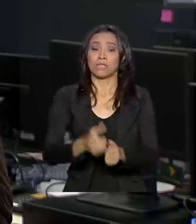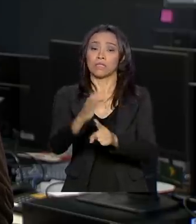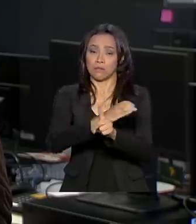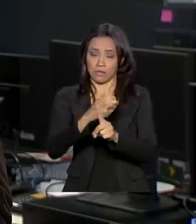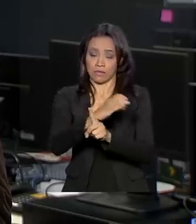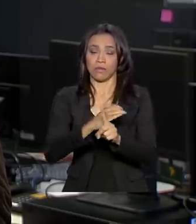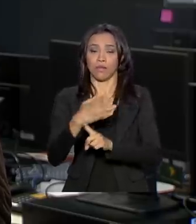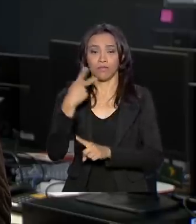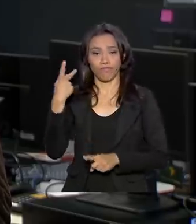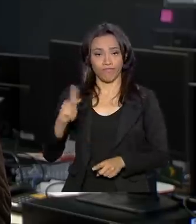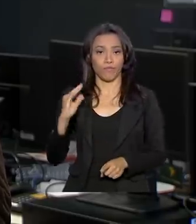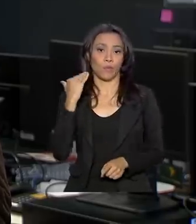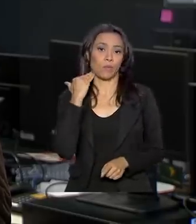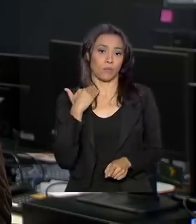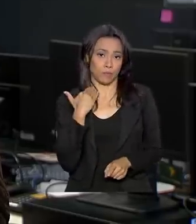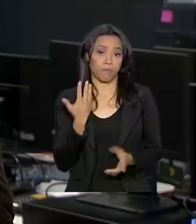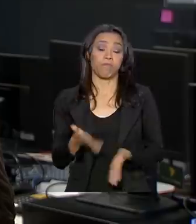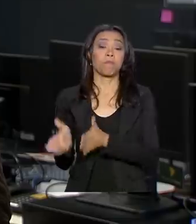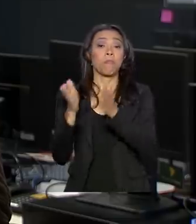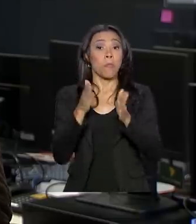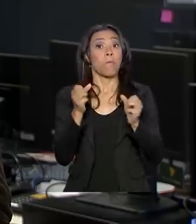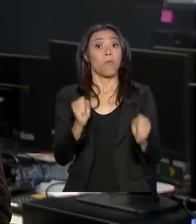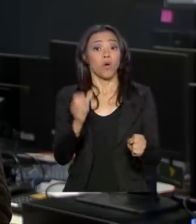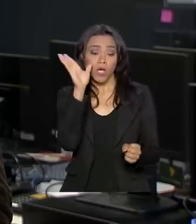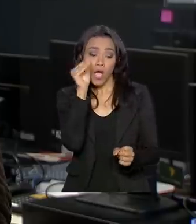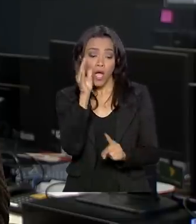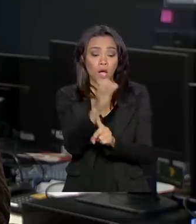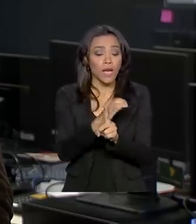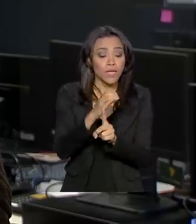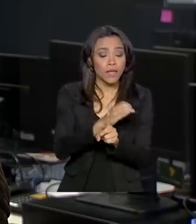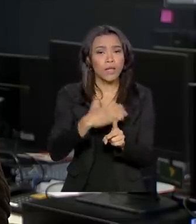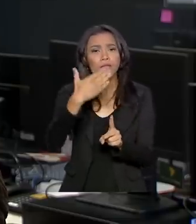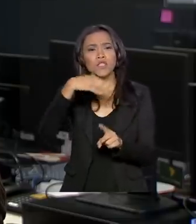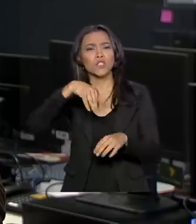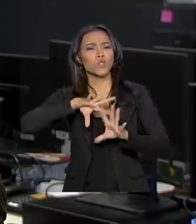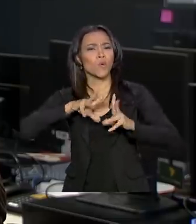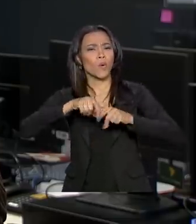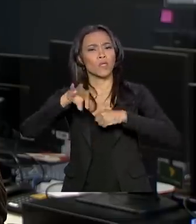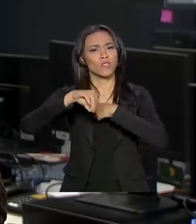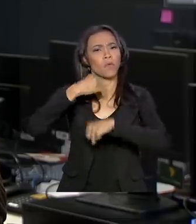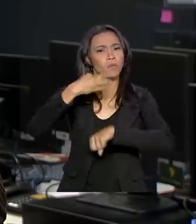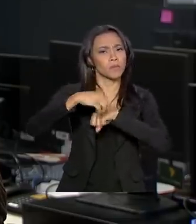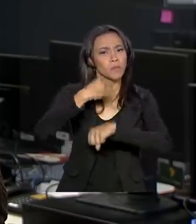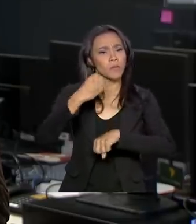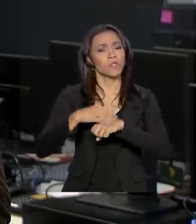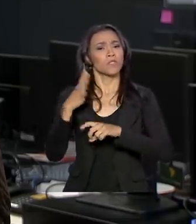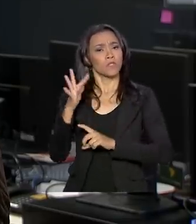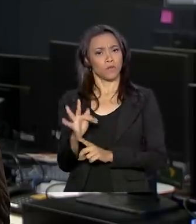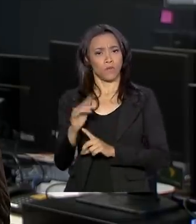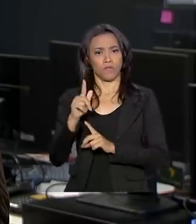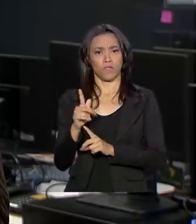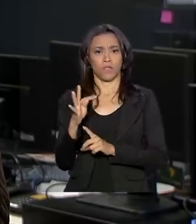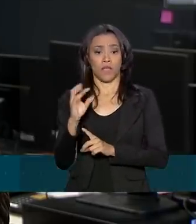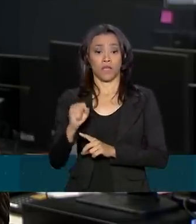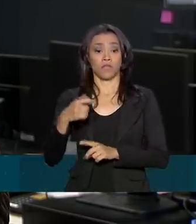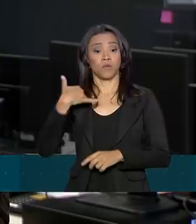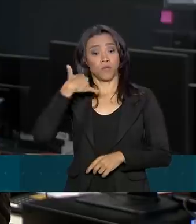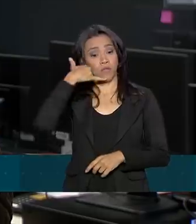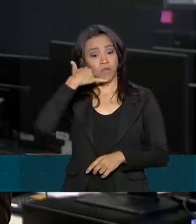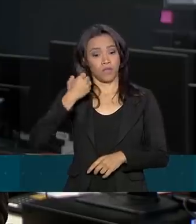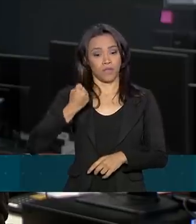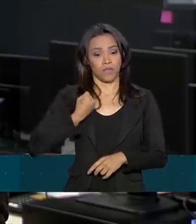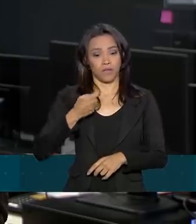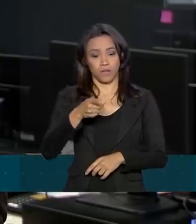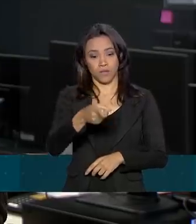banco. O trabalhador pode consultar o calendário e obter todas as informações sobre o FGTS pelo telefone 0800